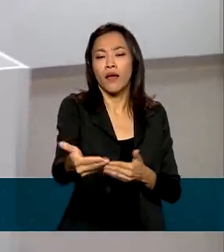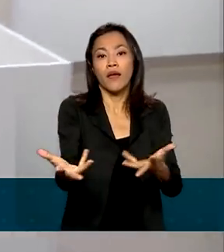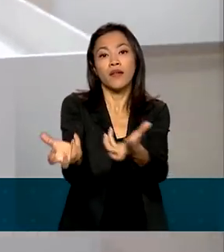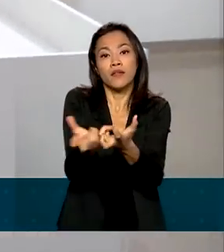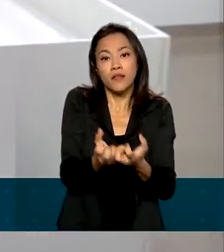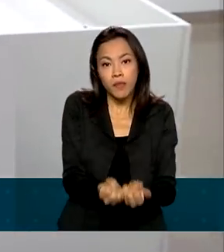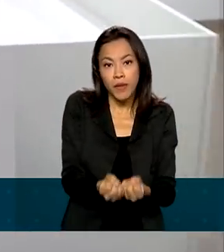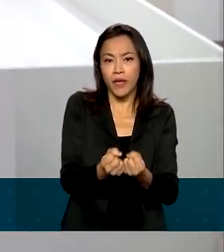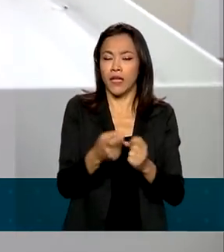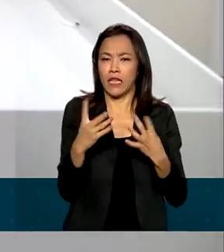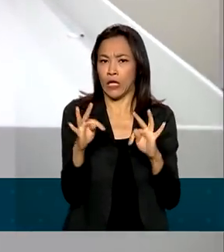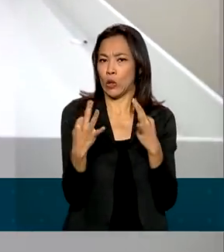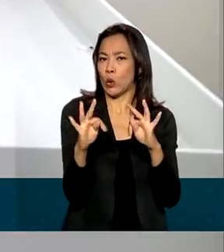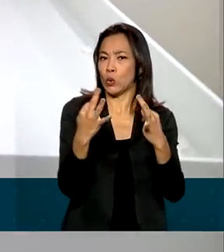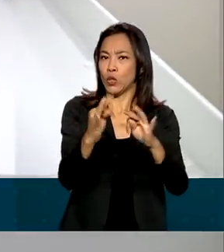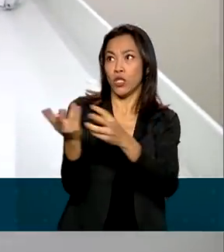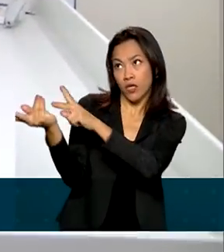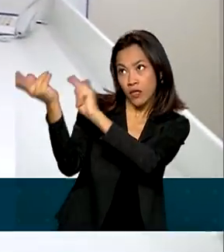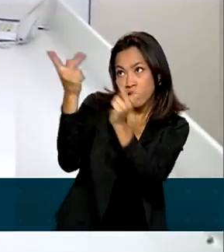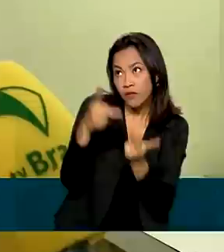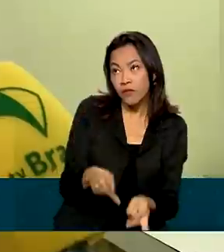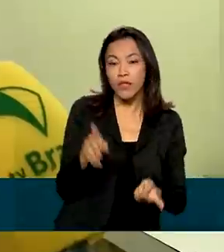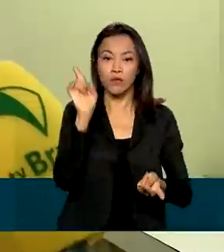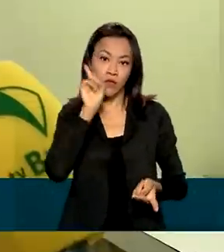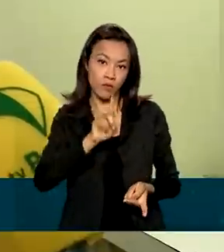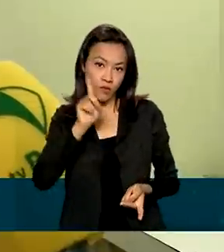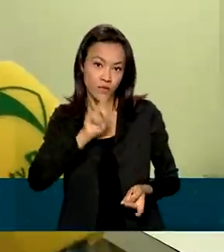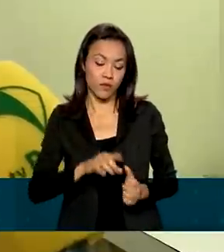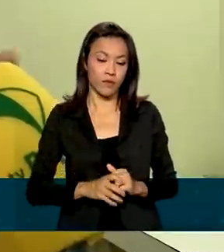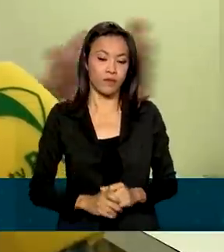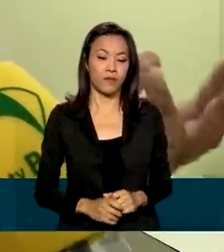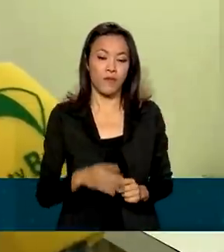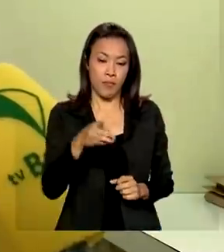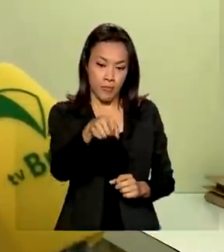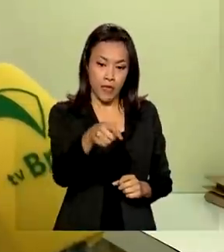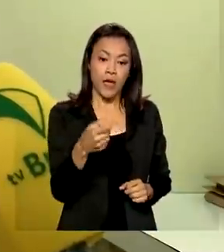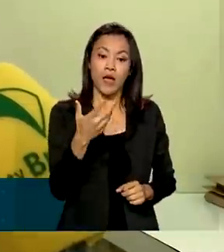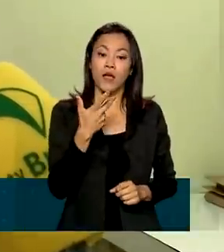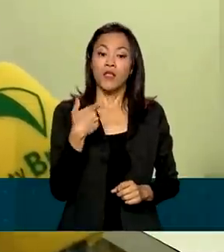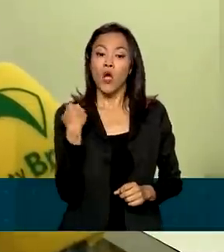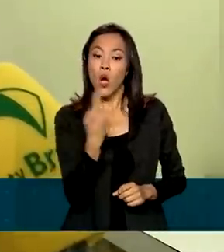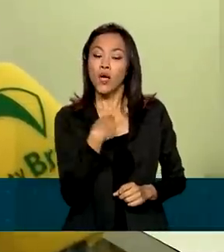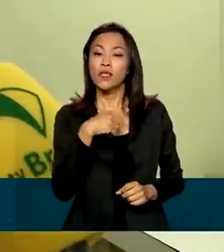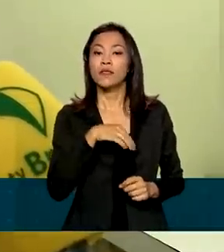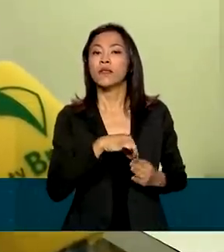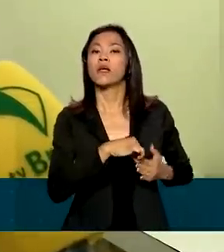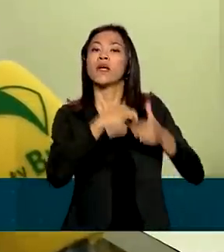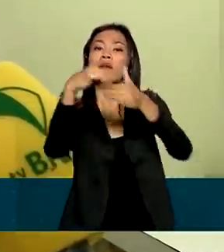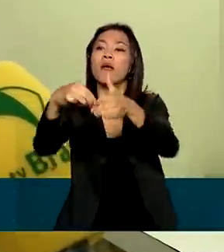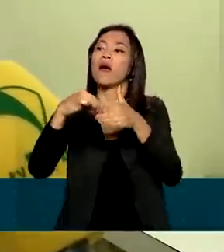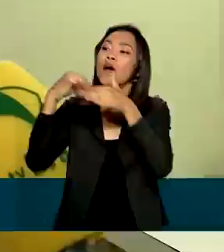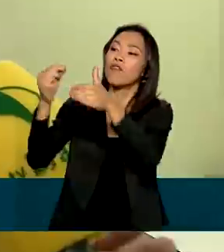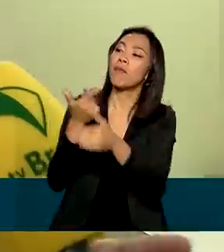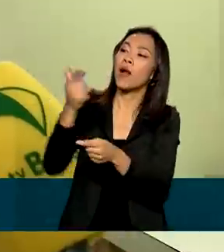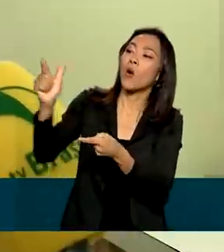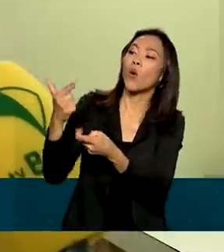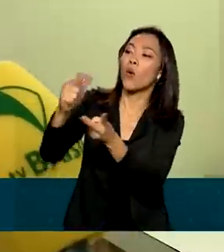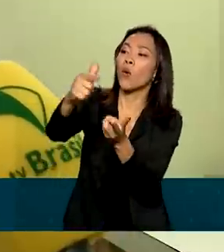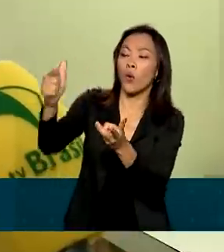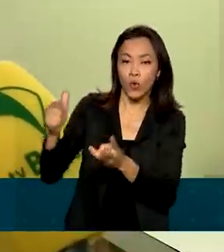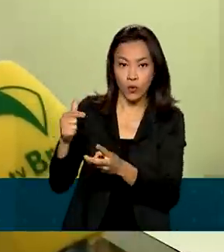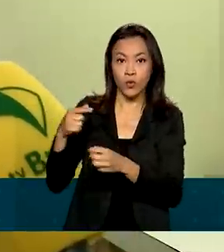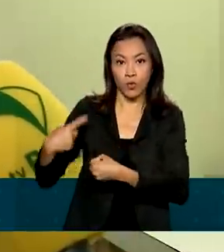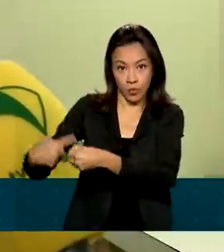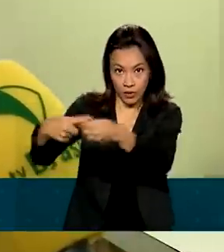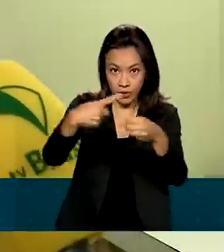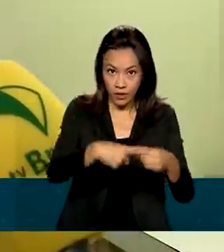tecnologia importada dos Estados Unidos. Ao invés de nós encaminharmos para outros municípios, para Pelotas ou para Porto Alegre, a